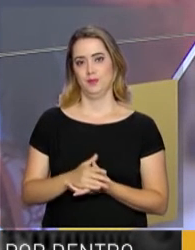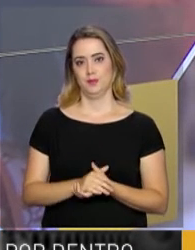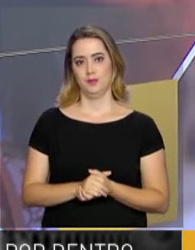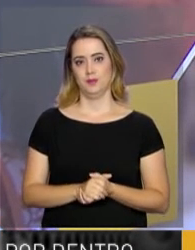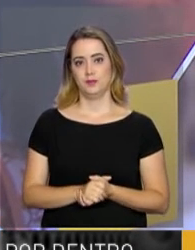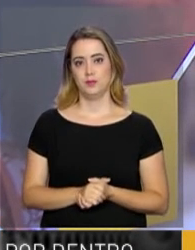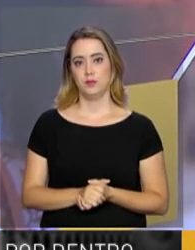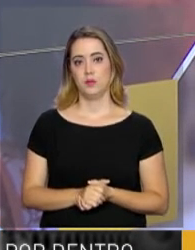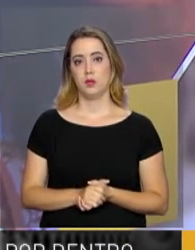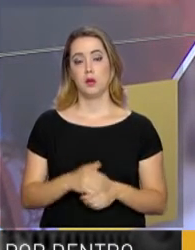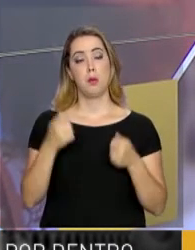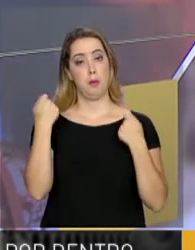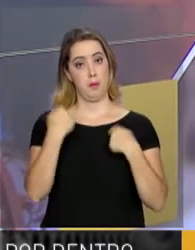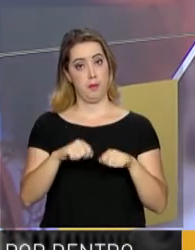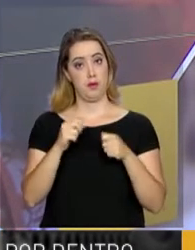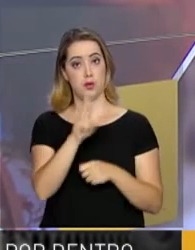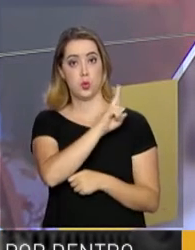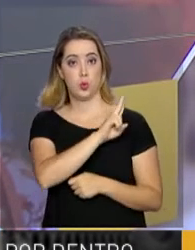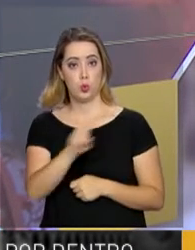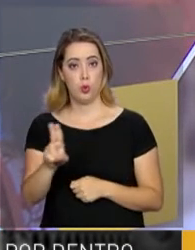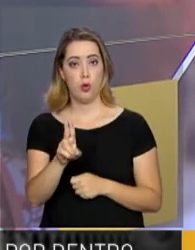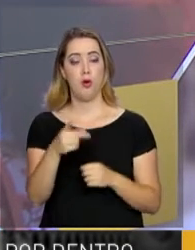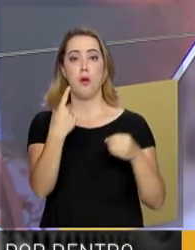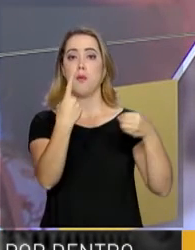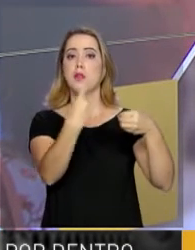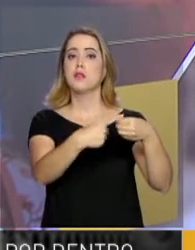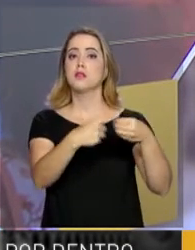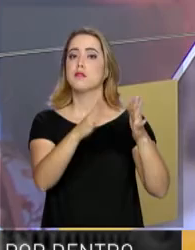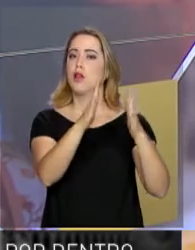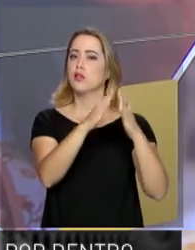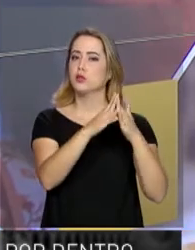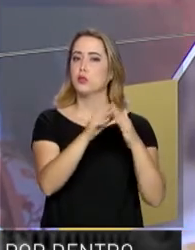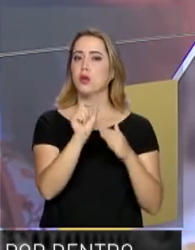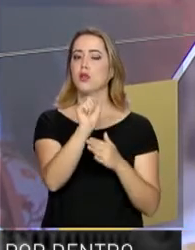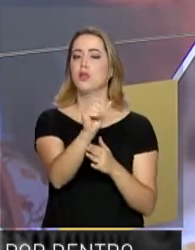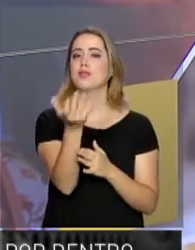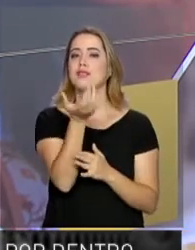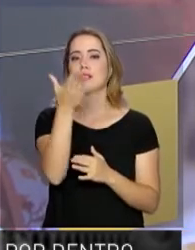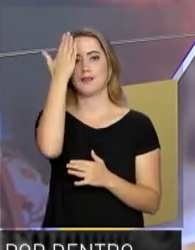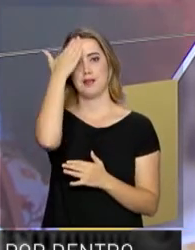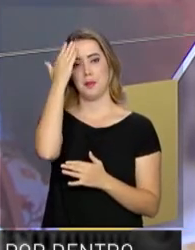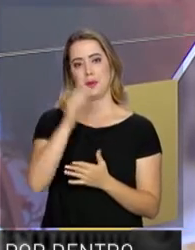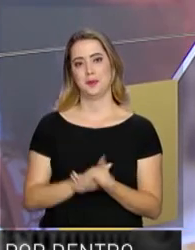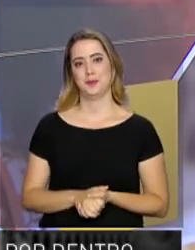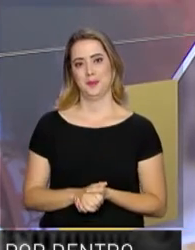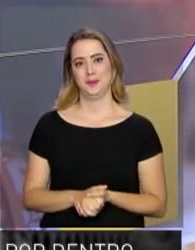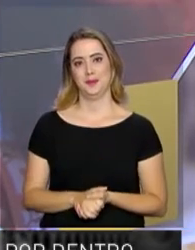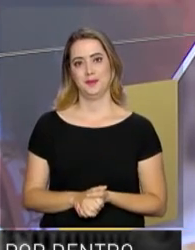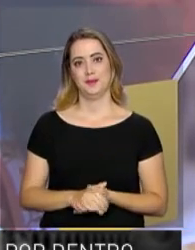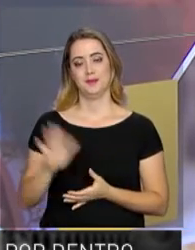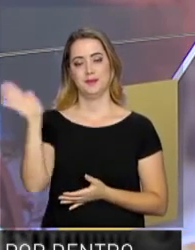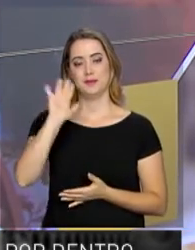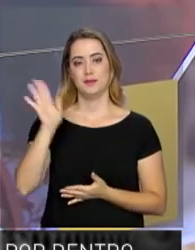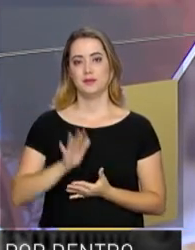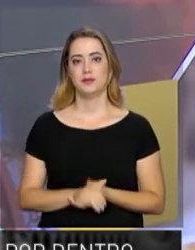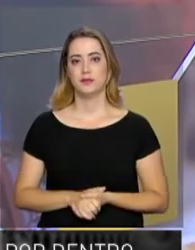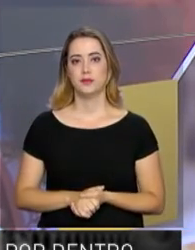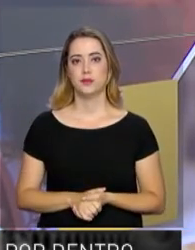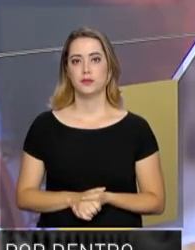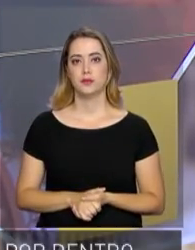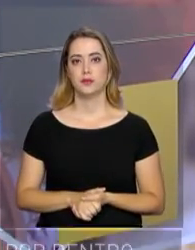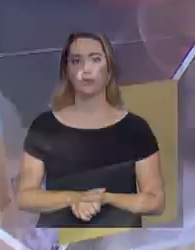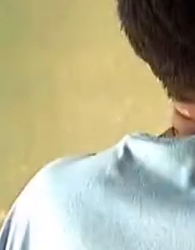.gov.br. Informe o seu nome, a cidade onde você mora e o que você gostaria de saber. Até a próxima!